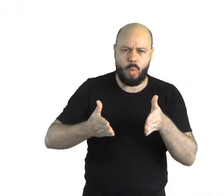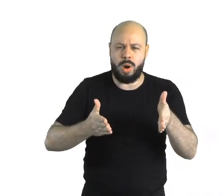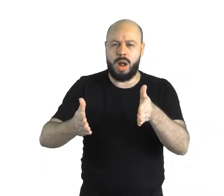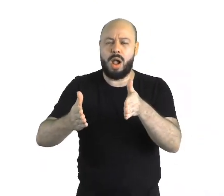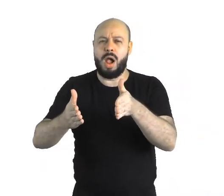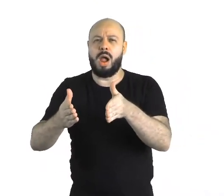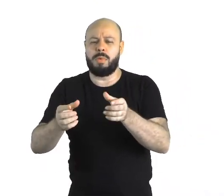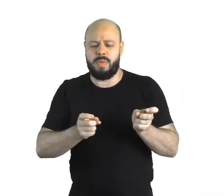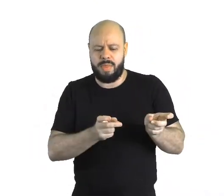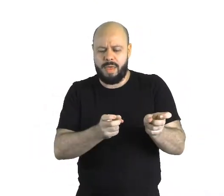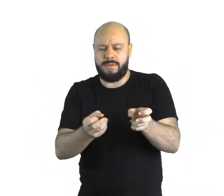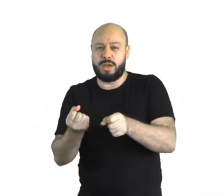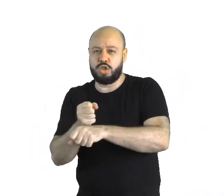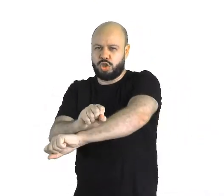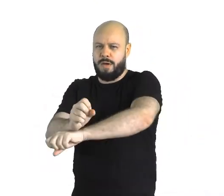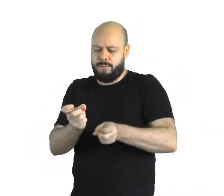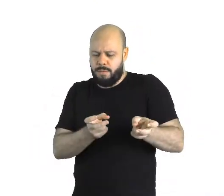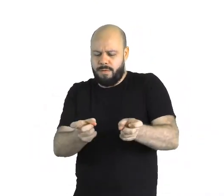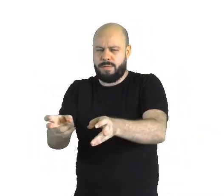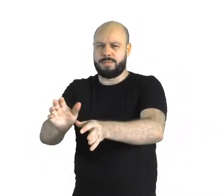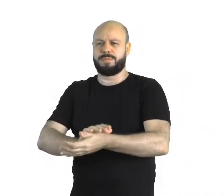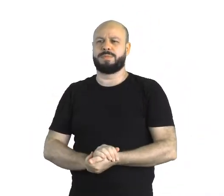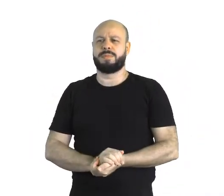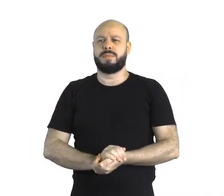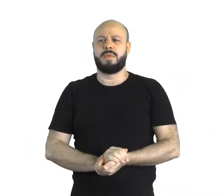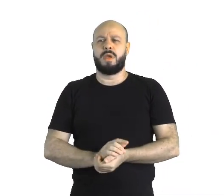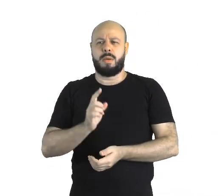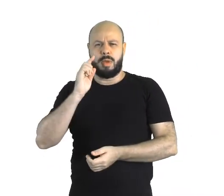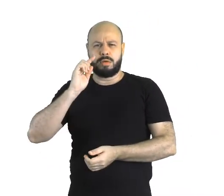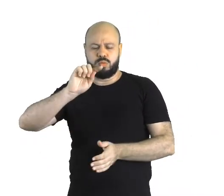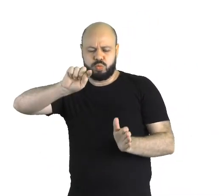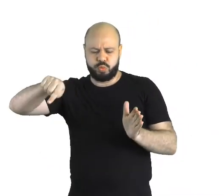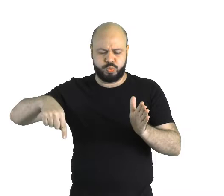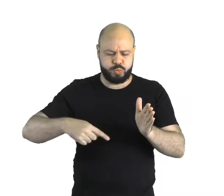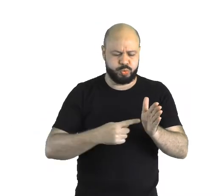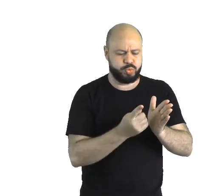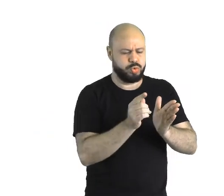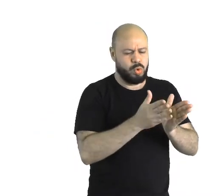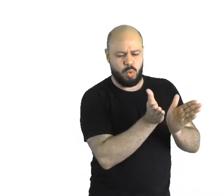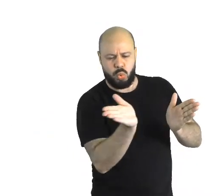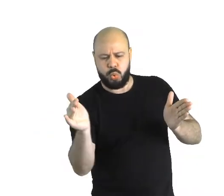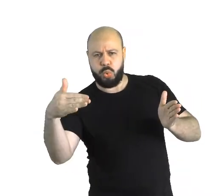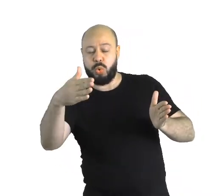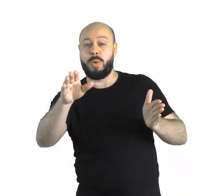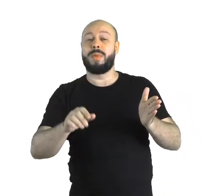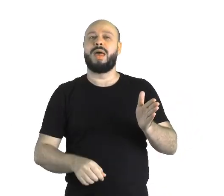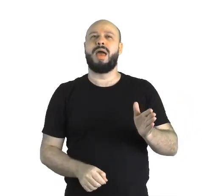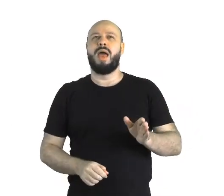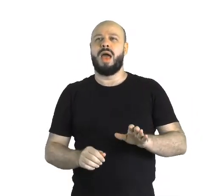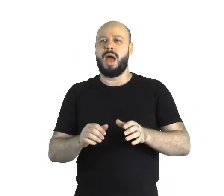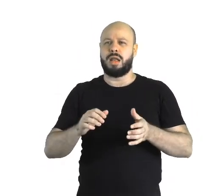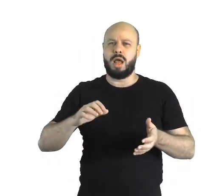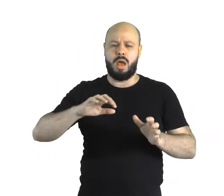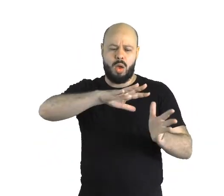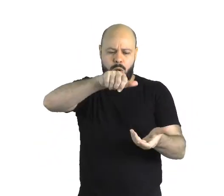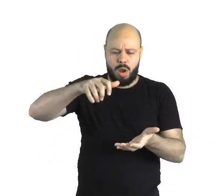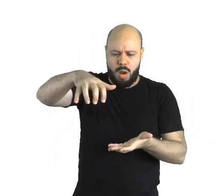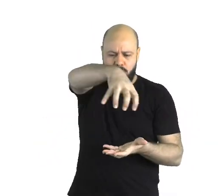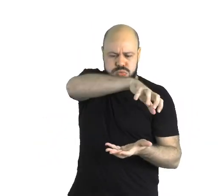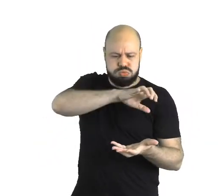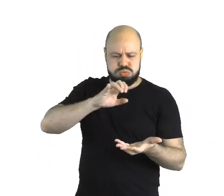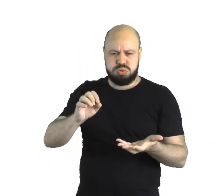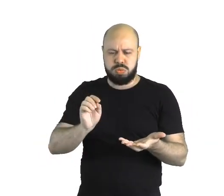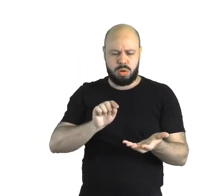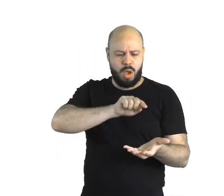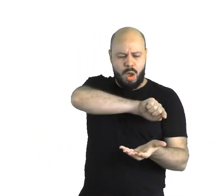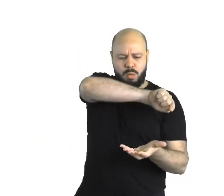Como vocês podem analisar no mapa, essa rota transcontinental da escravização. Como